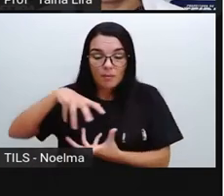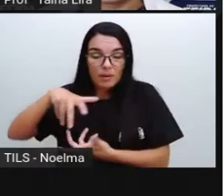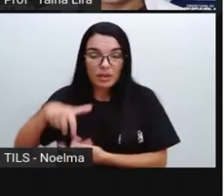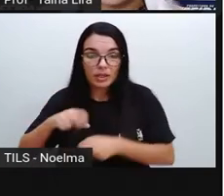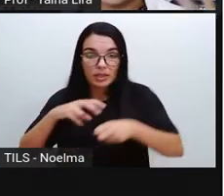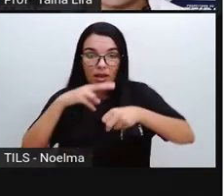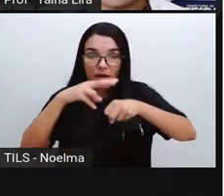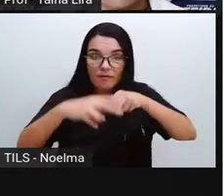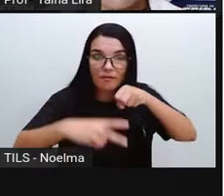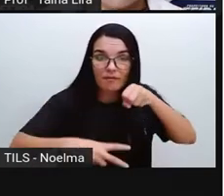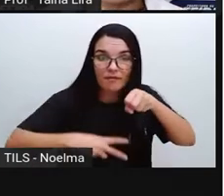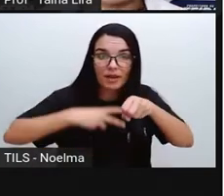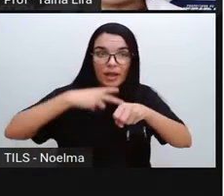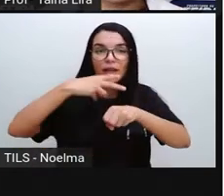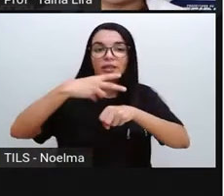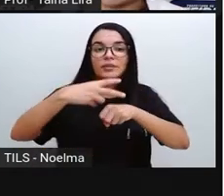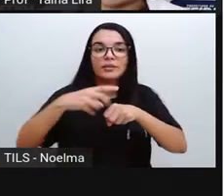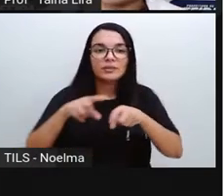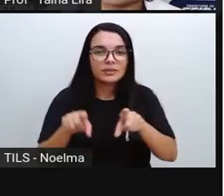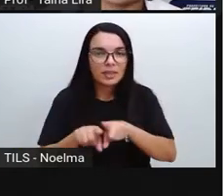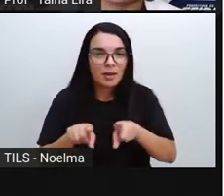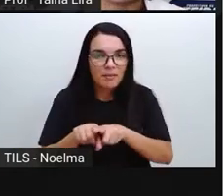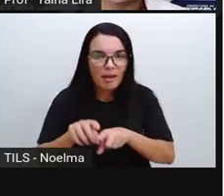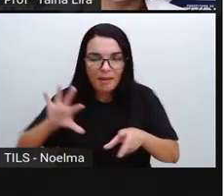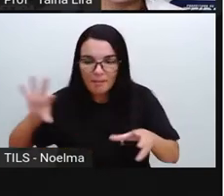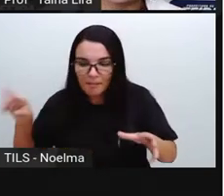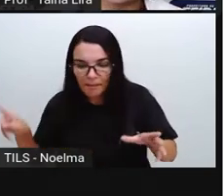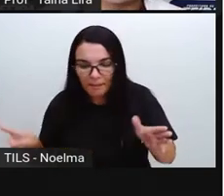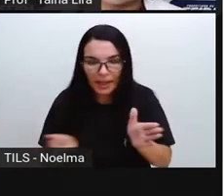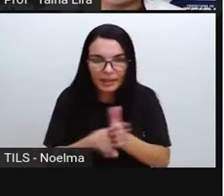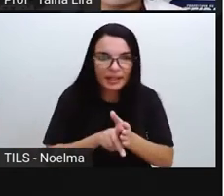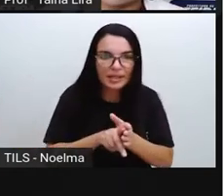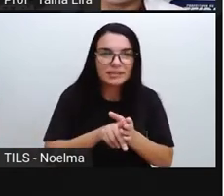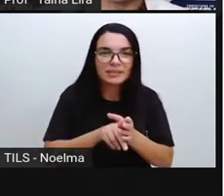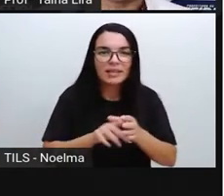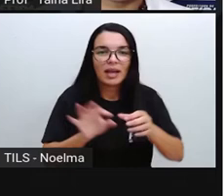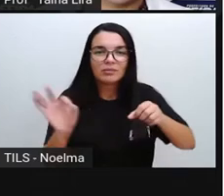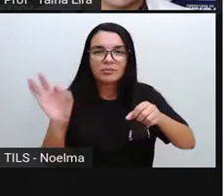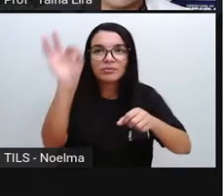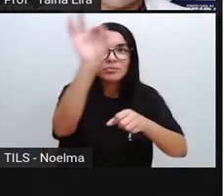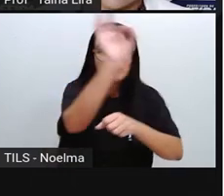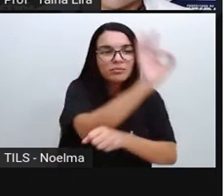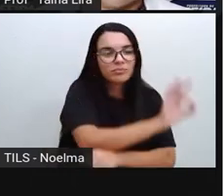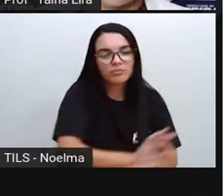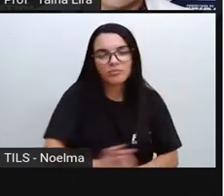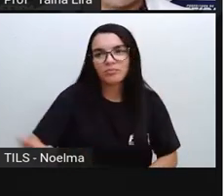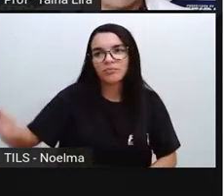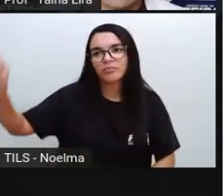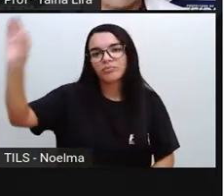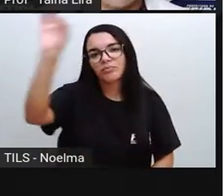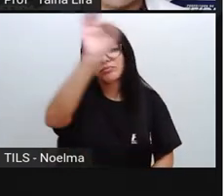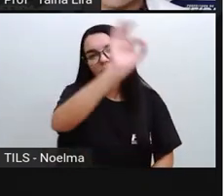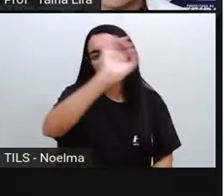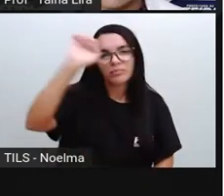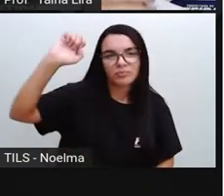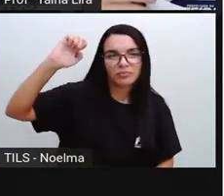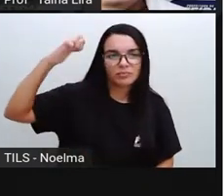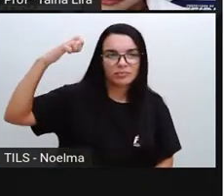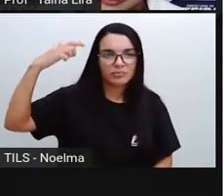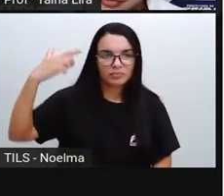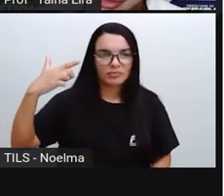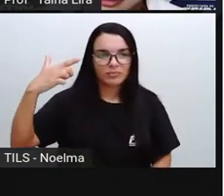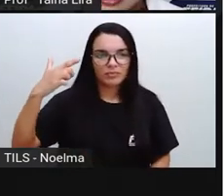planeta iluminado pelo Sol. Ele faz parte ali do sistema solar, tá bom? Então, nós